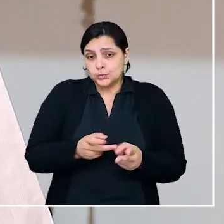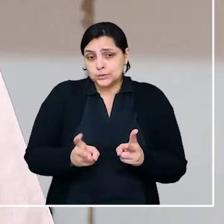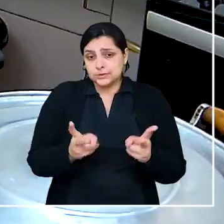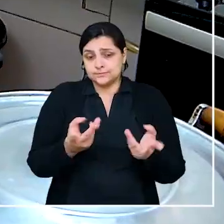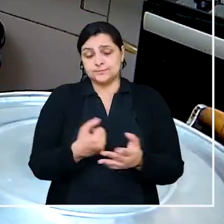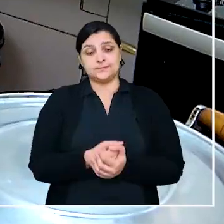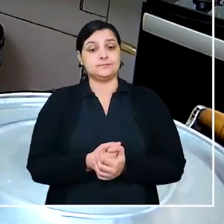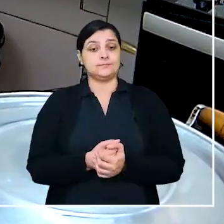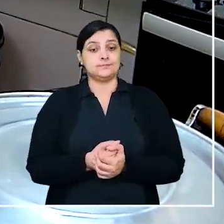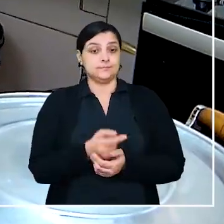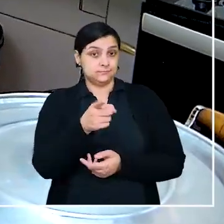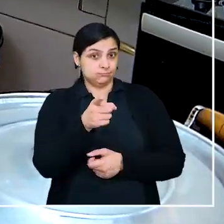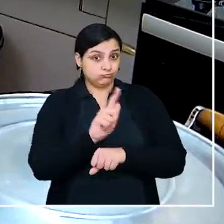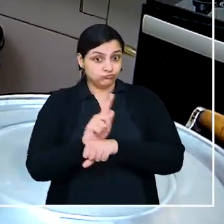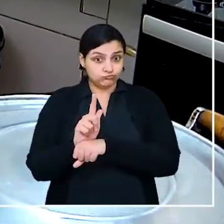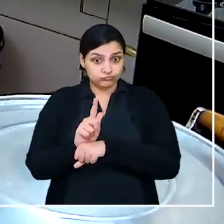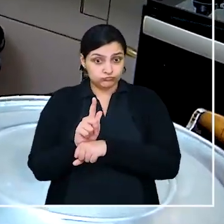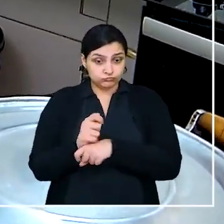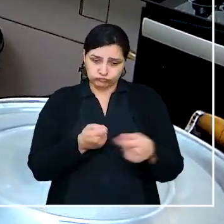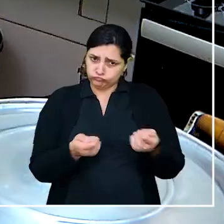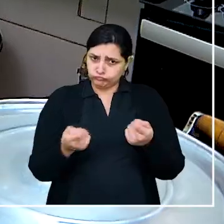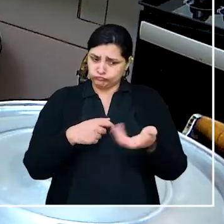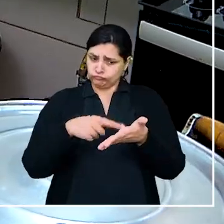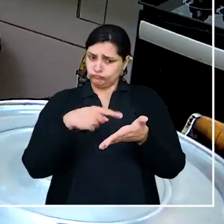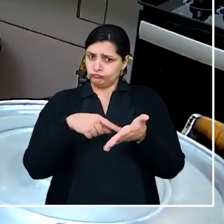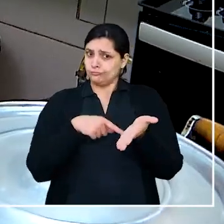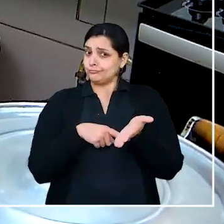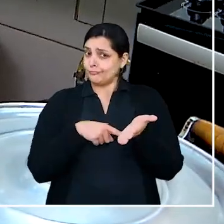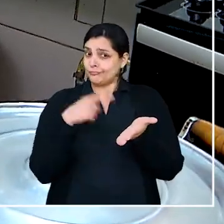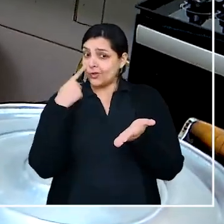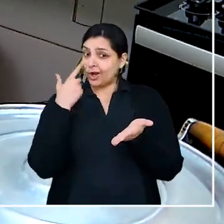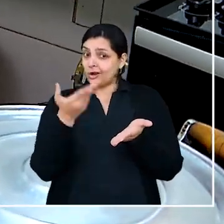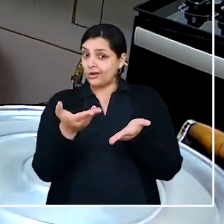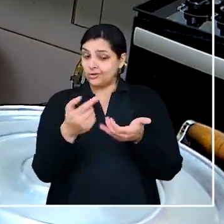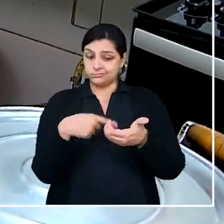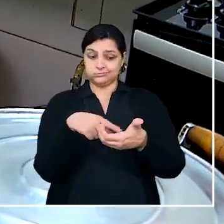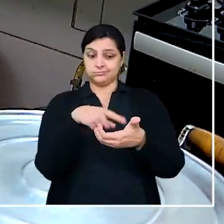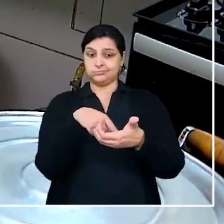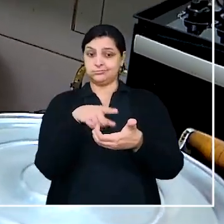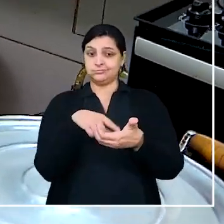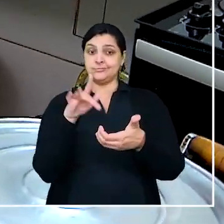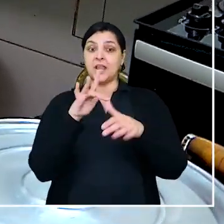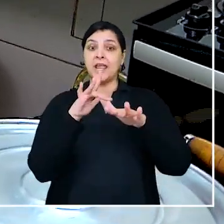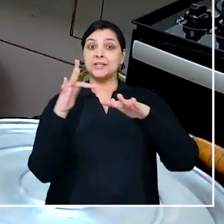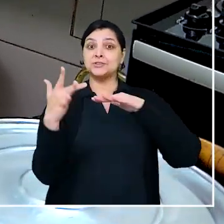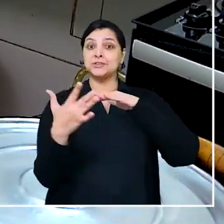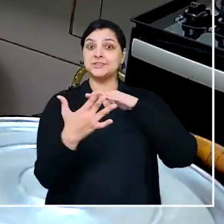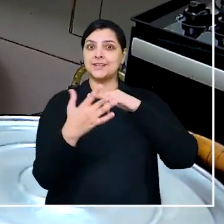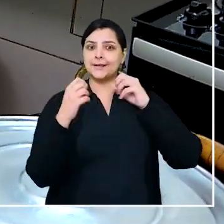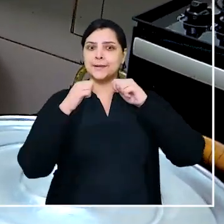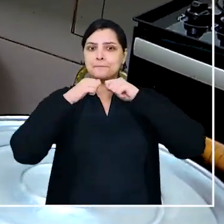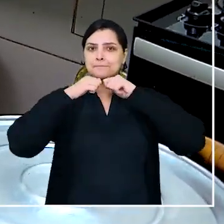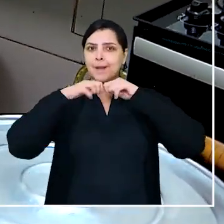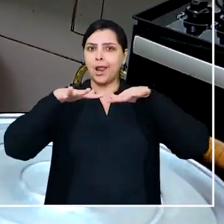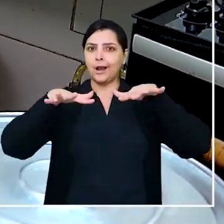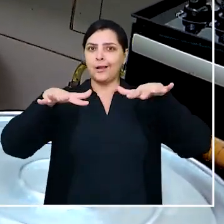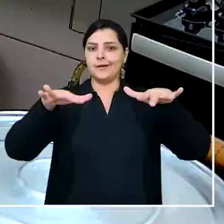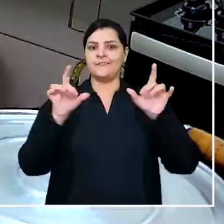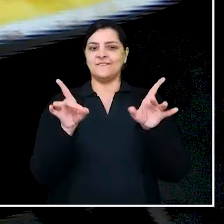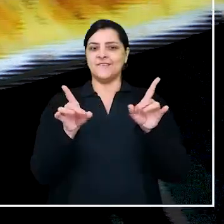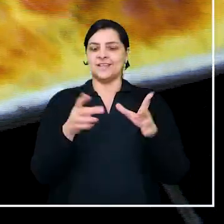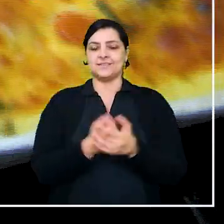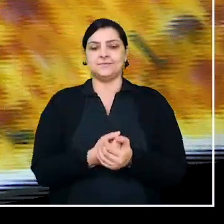né? E a gestora do negócio está antenada, viu? Olha ela interagindo nas redes sociais para expandir as